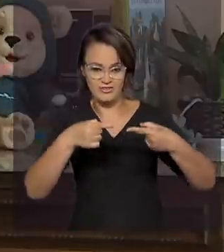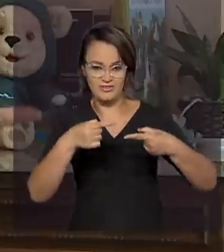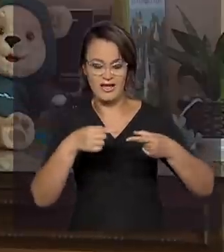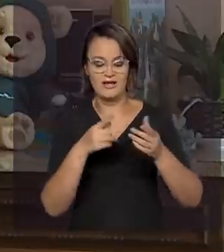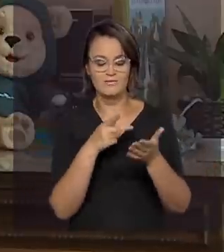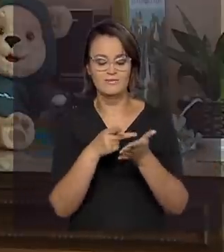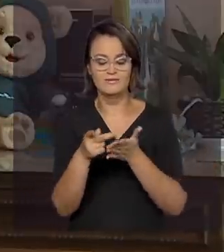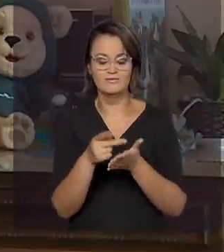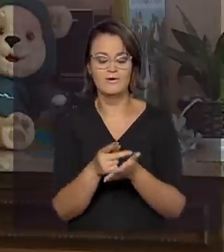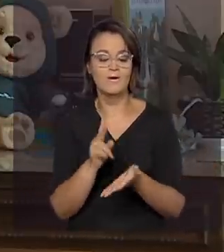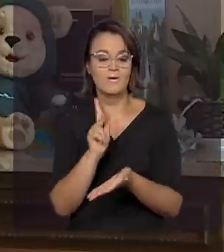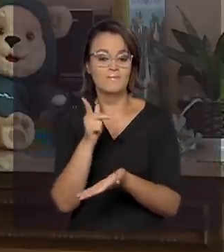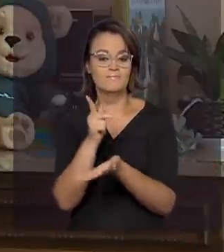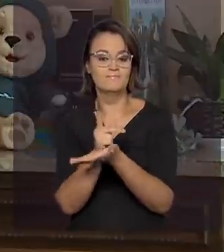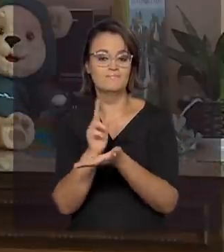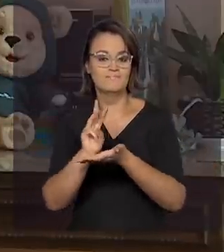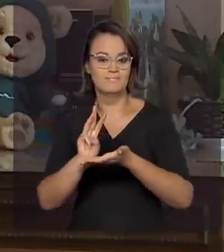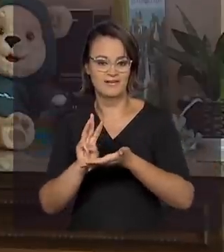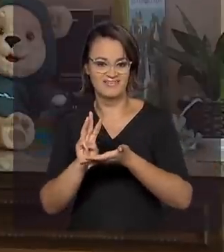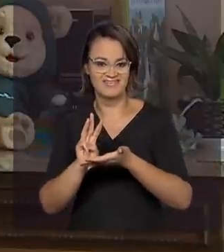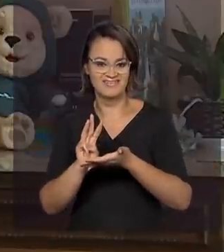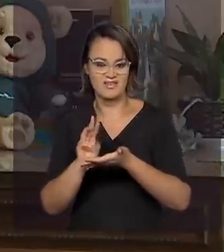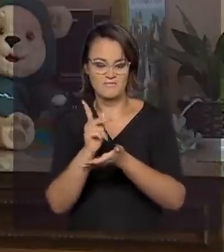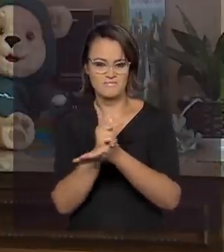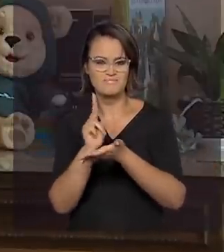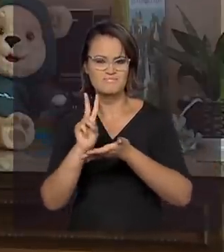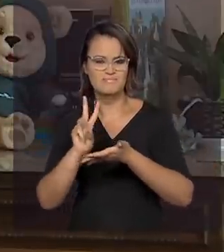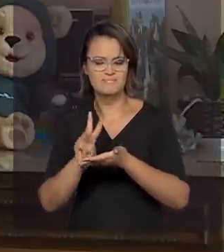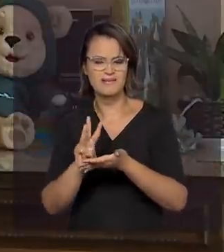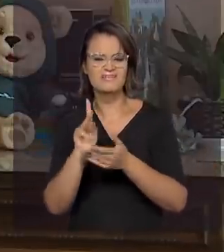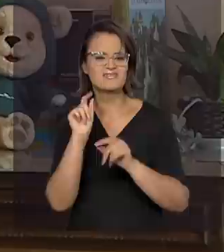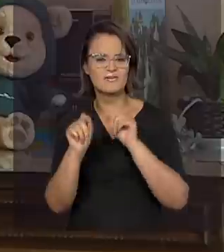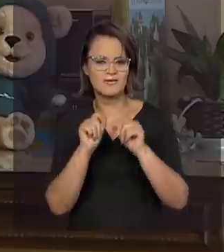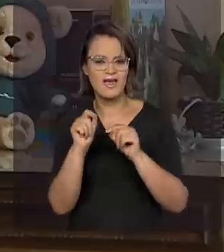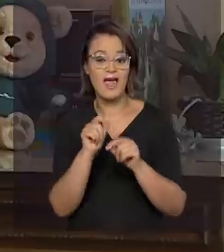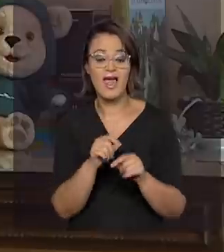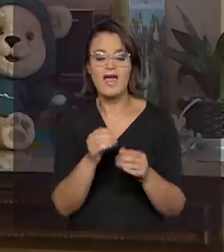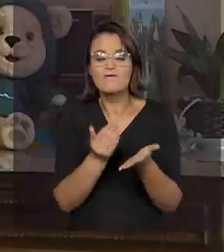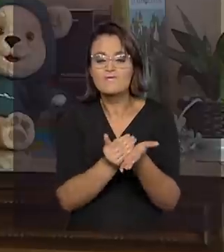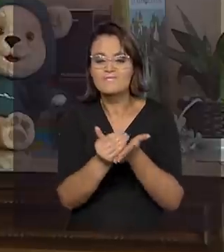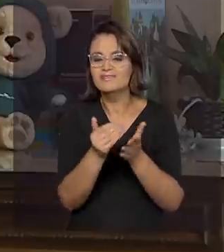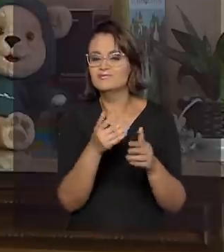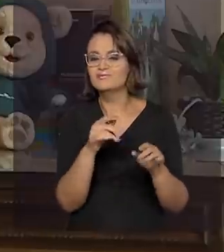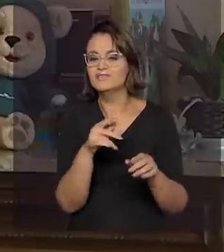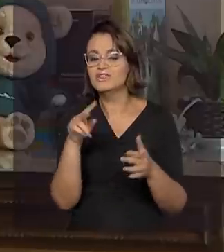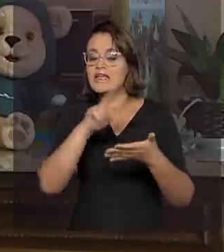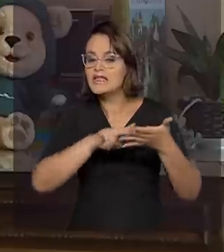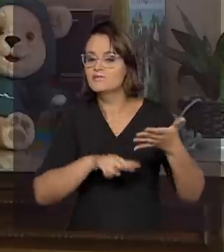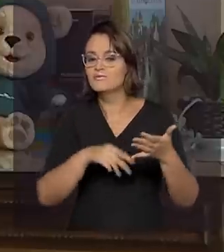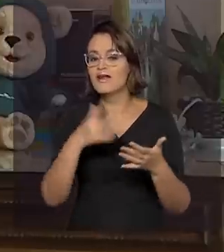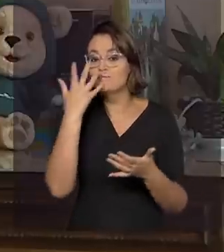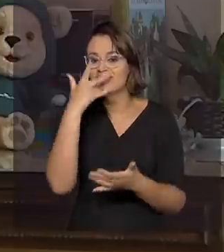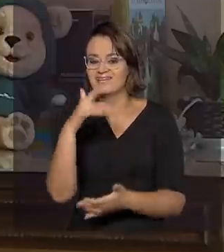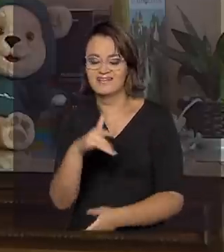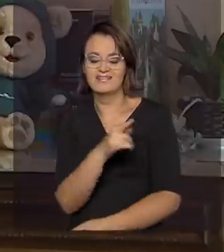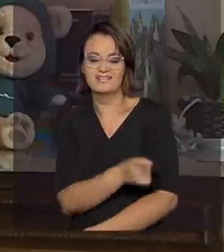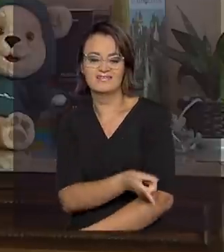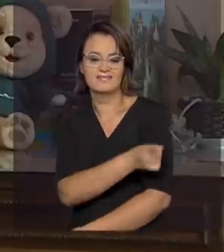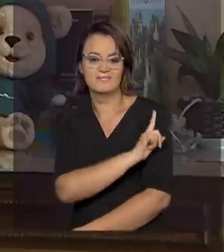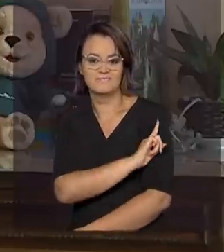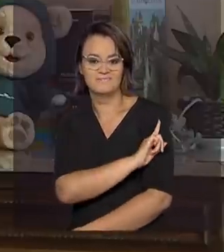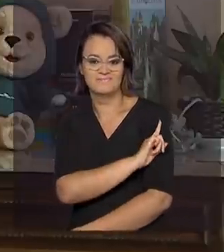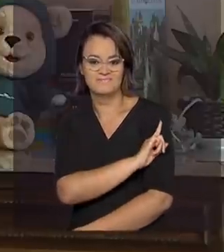PEARLS. O PEARLS é uma espécie de pisa da leitura para crianças do Ensino Fundamental 1. É um estudo internacional de